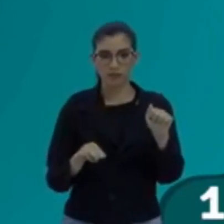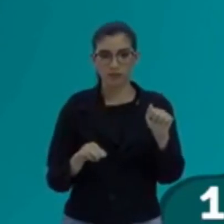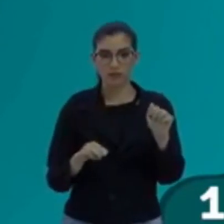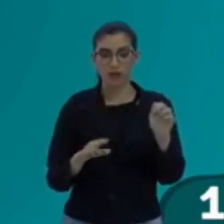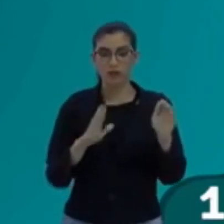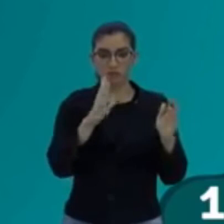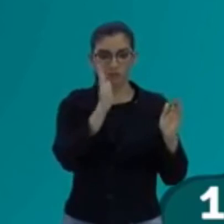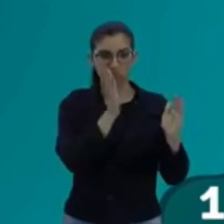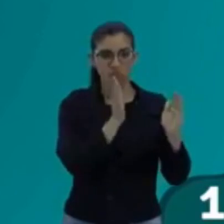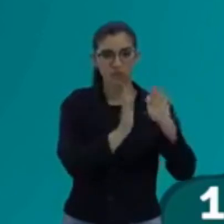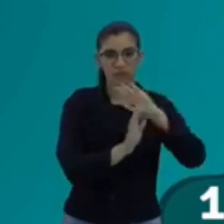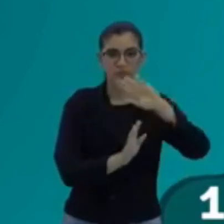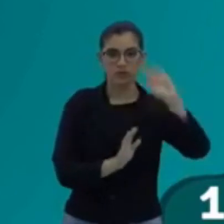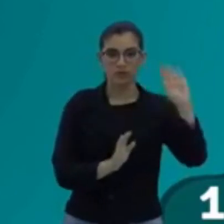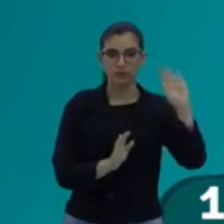embora.